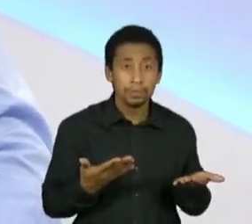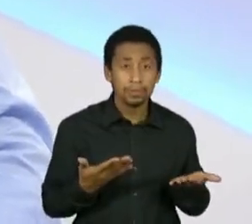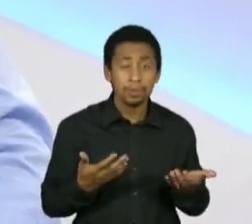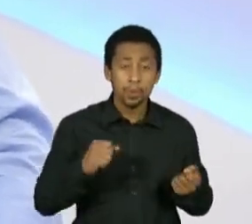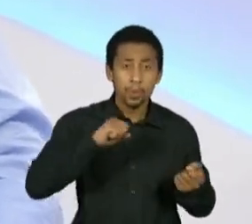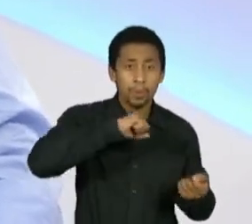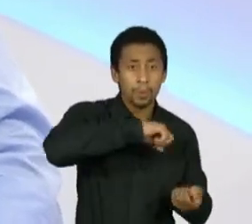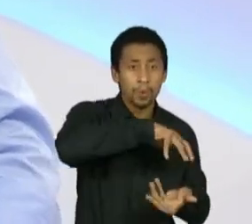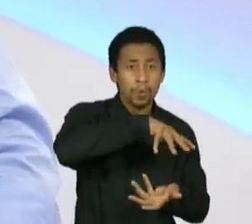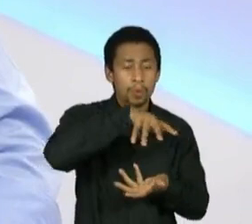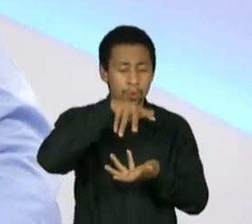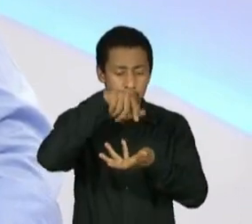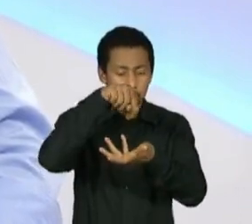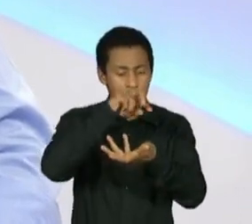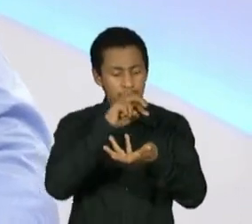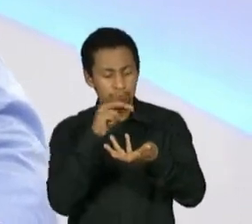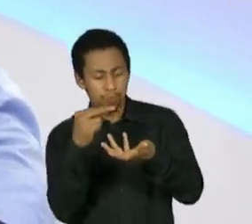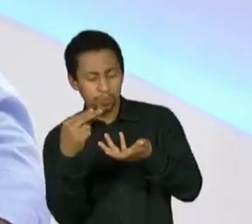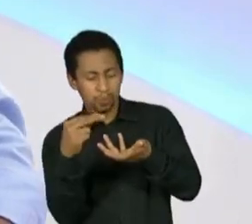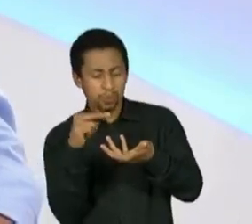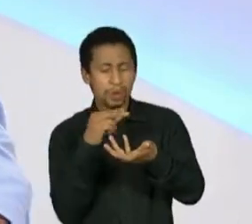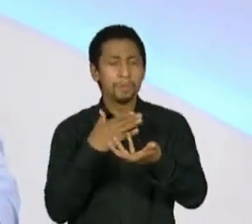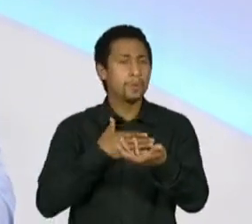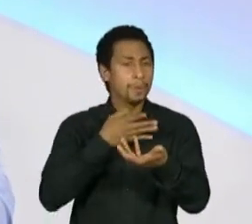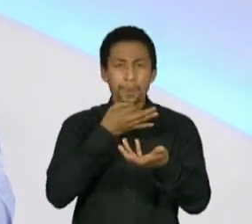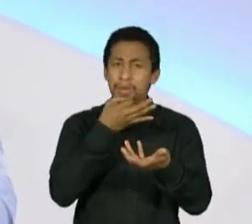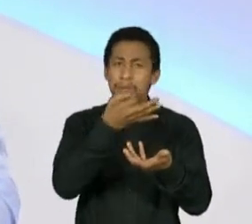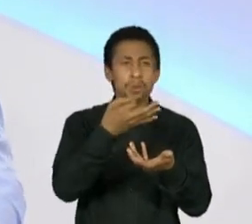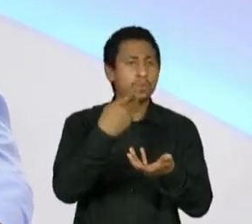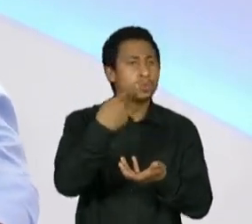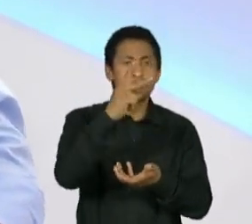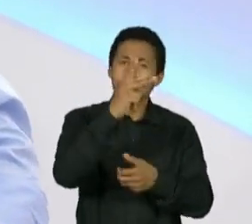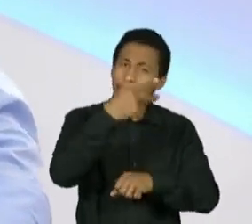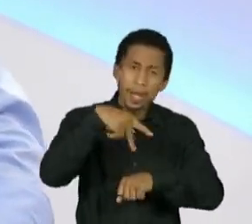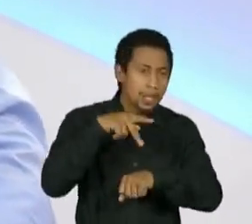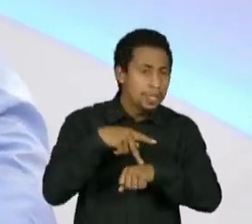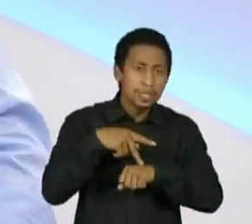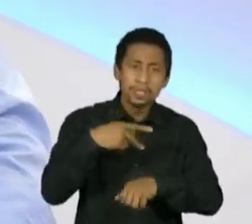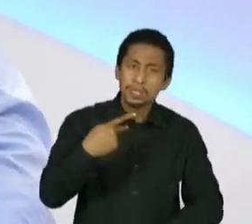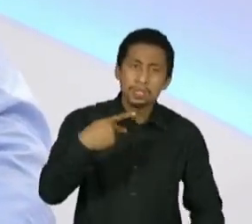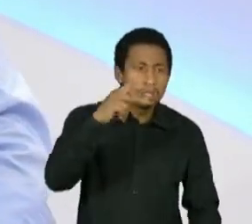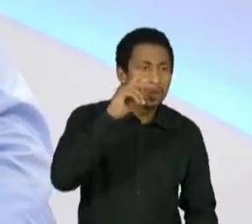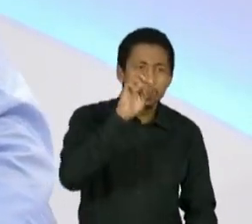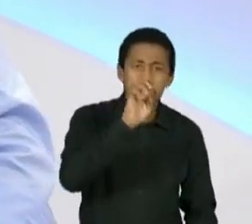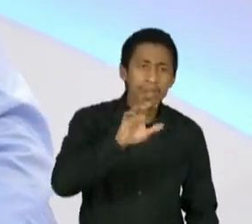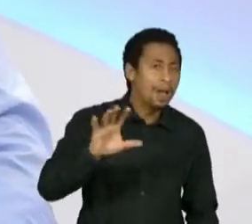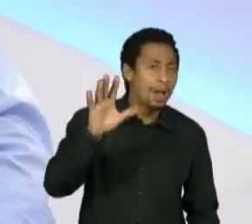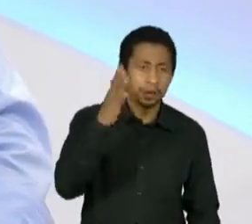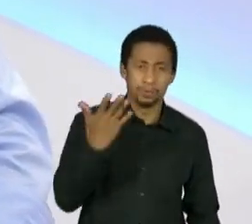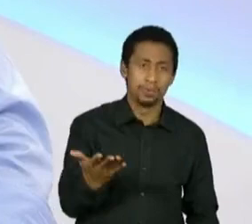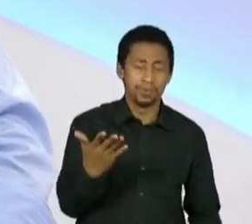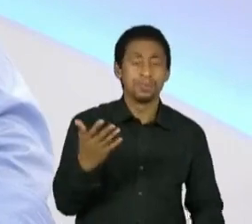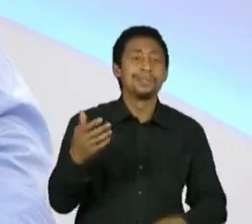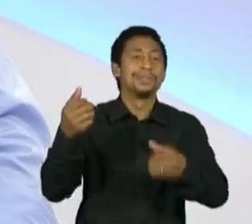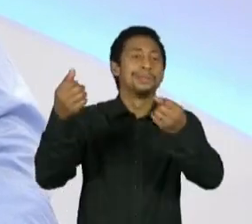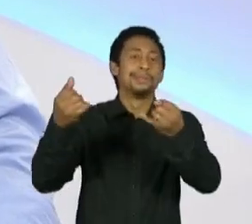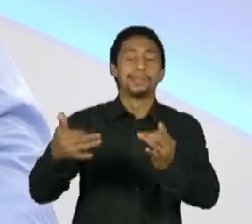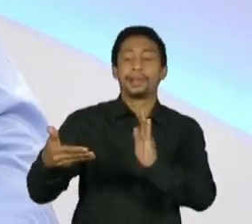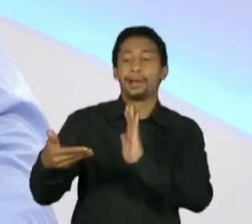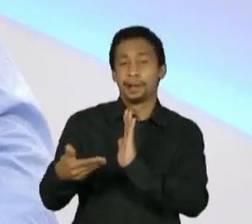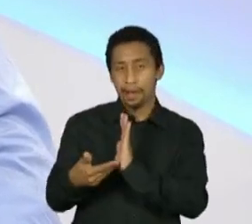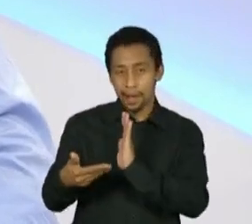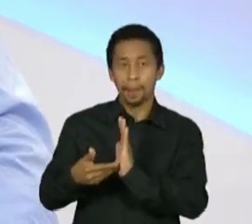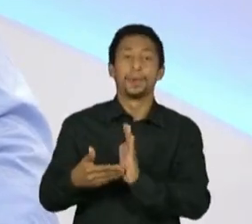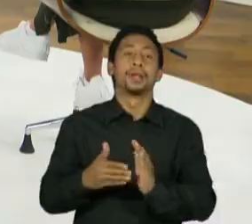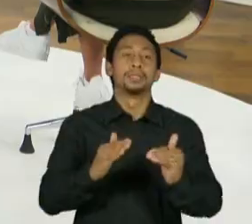o seu país, o seu Estado. Se nós estamos falando que o Câmara, o Senado, que